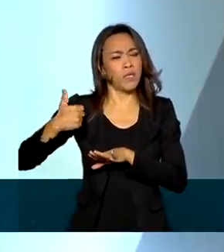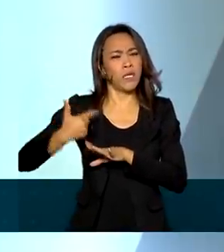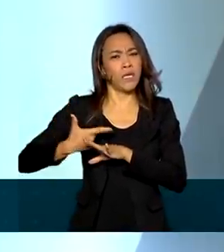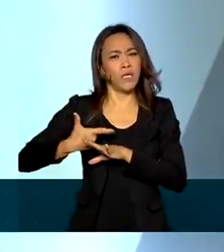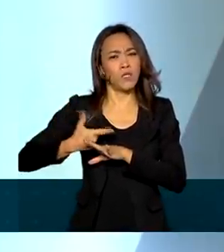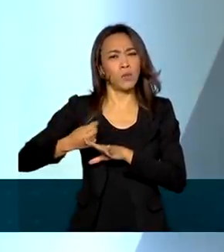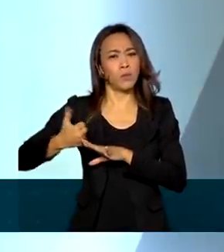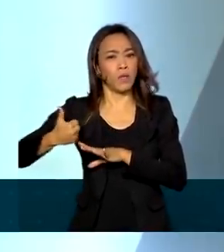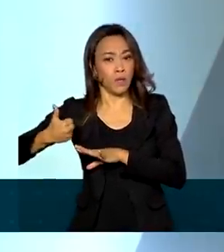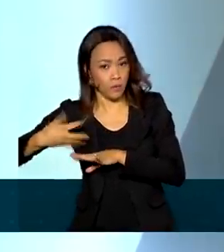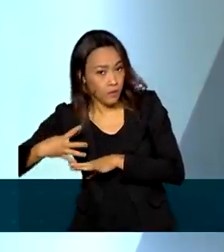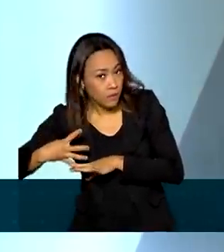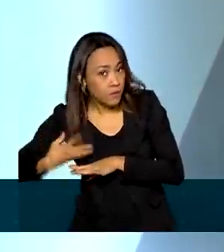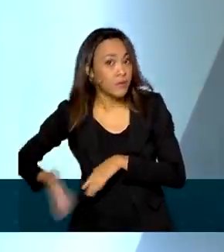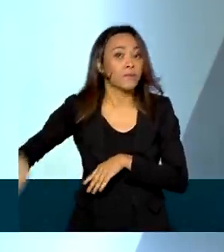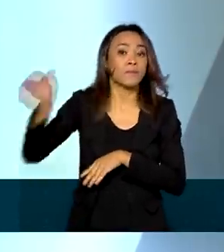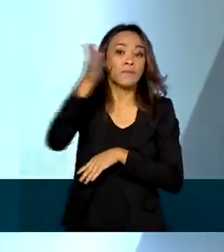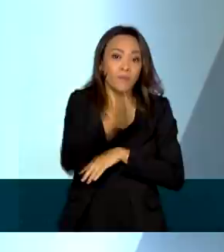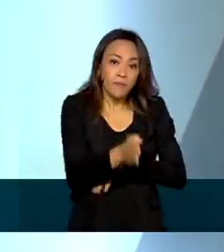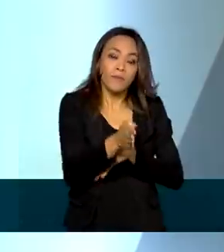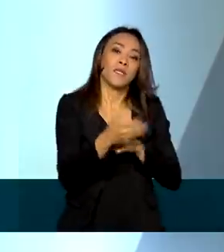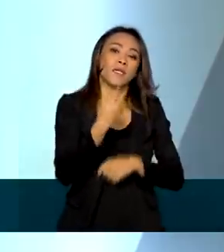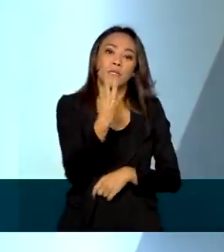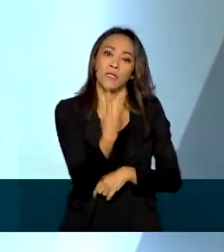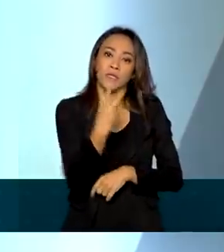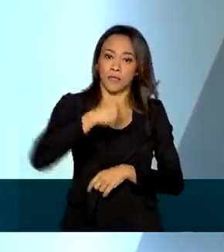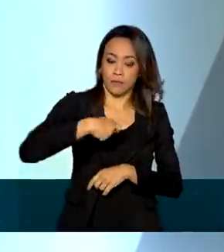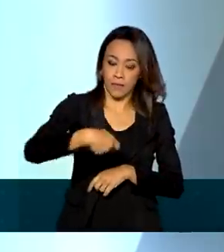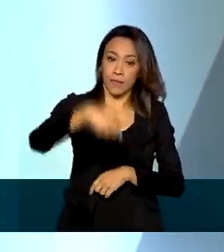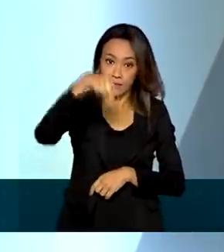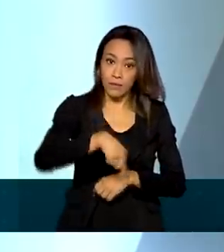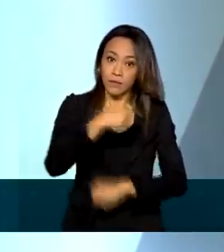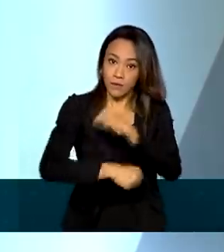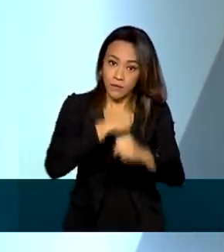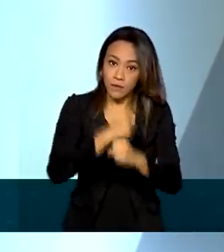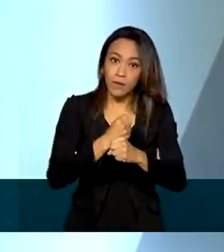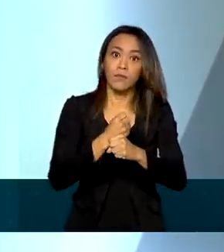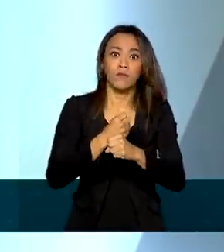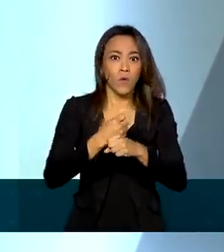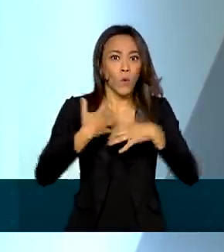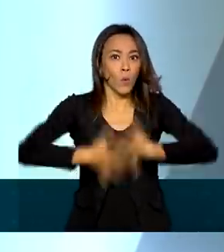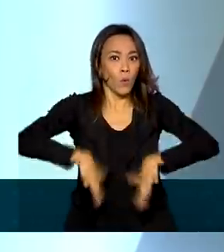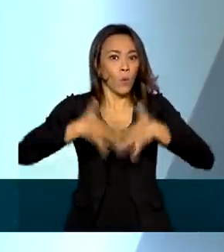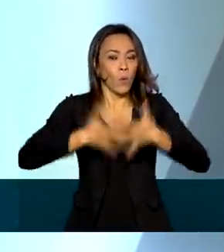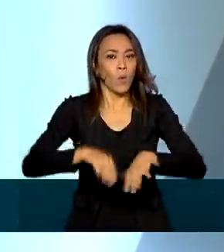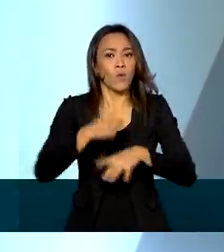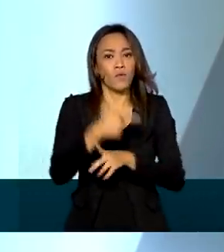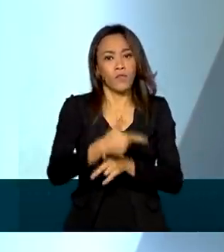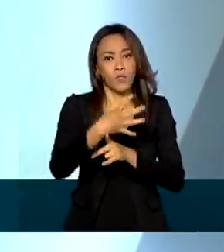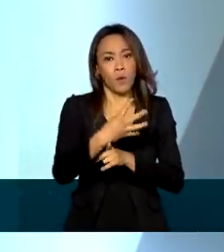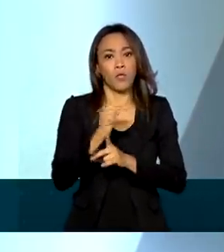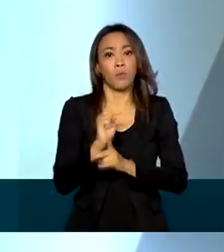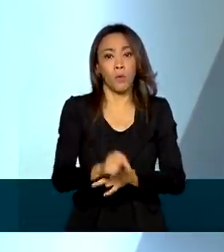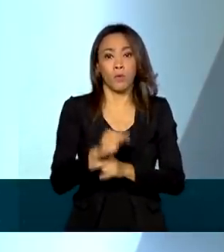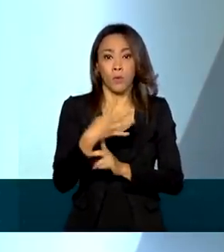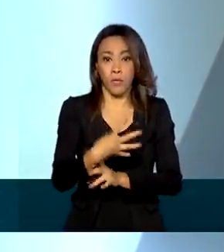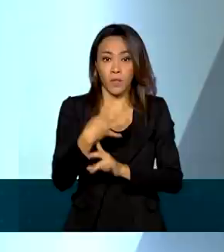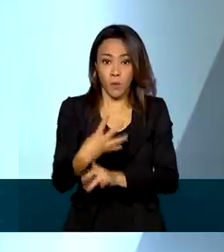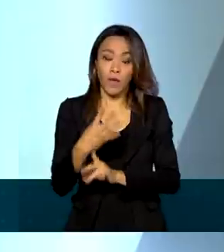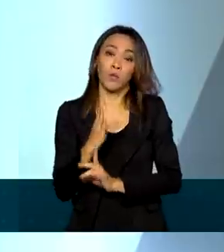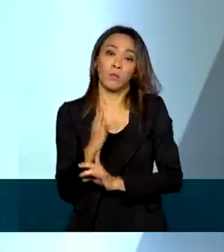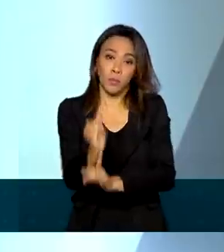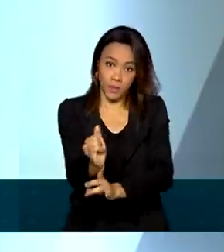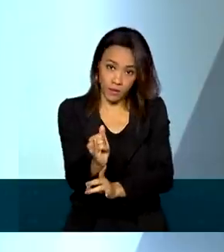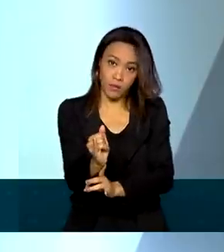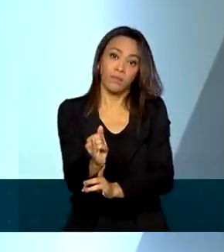Em relação ao superávit no trimestre, nós tivemos, então, um resultado ainda mais expressivo, de R$ 24,44 bilhões,